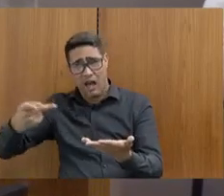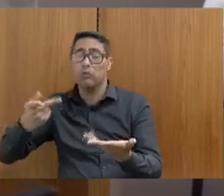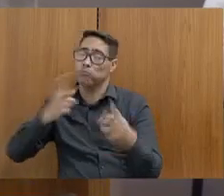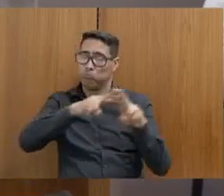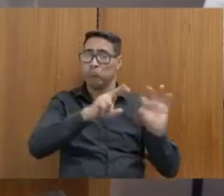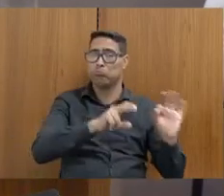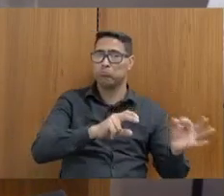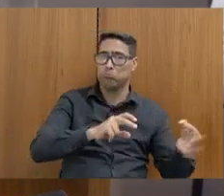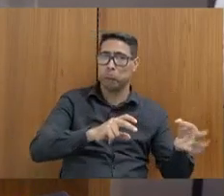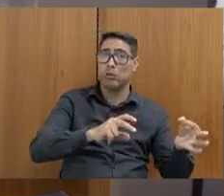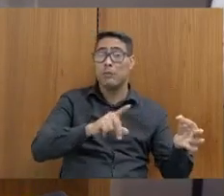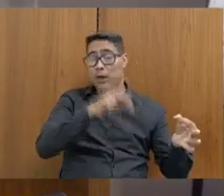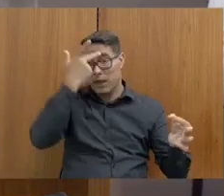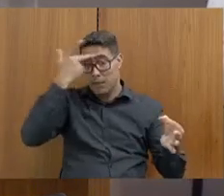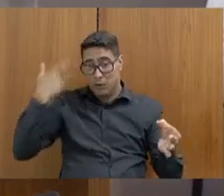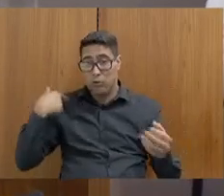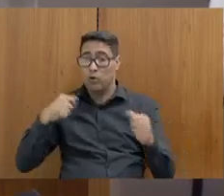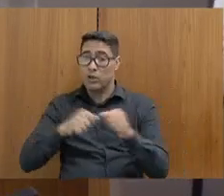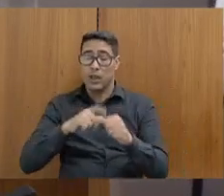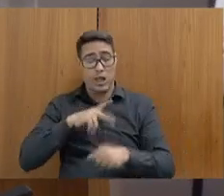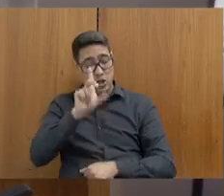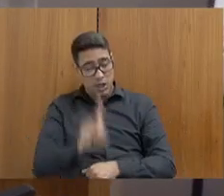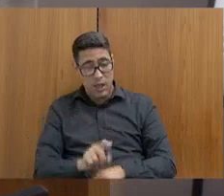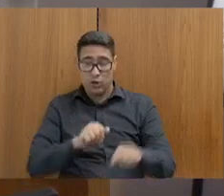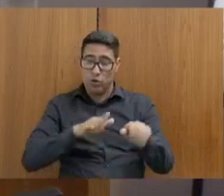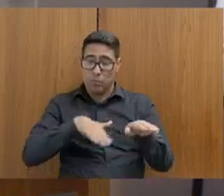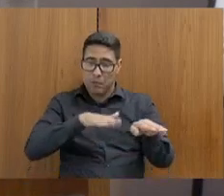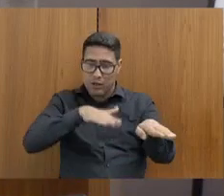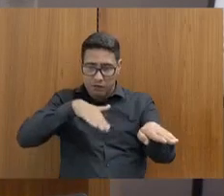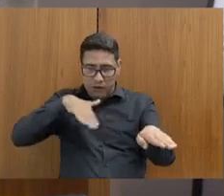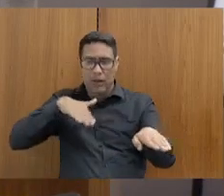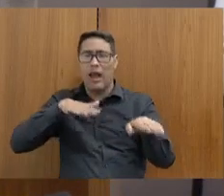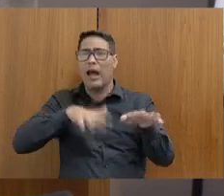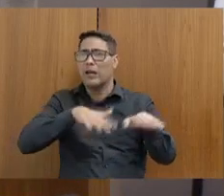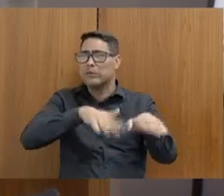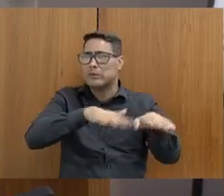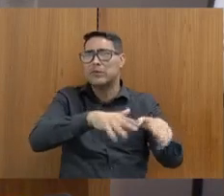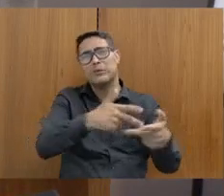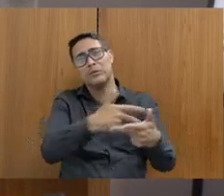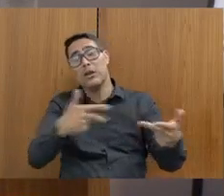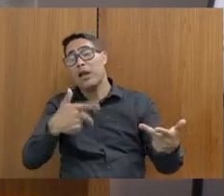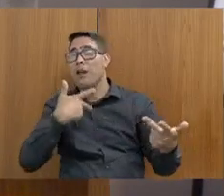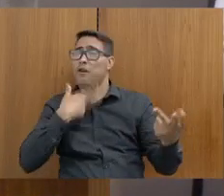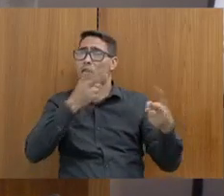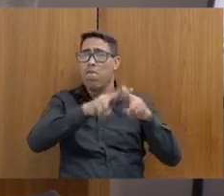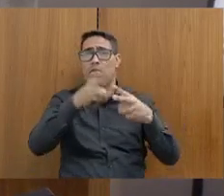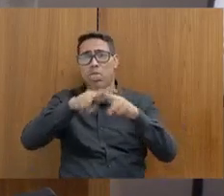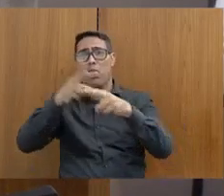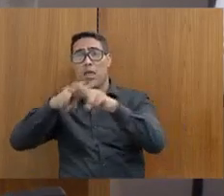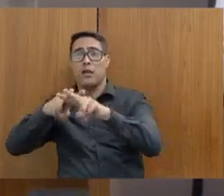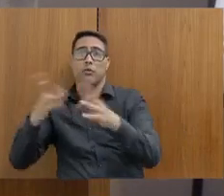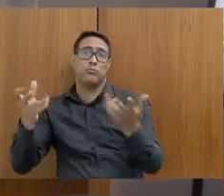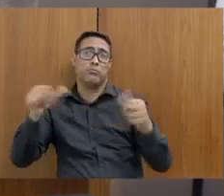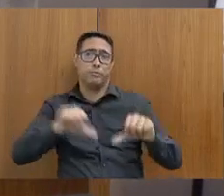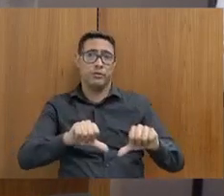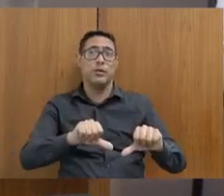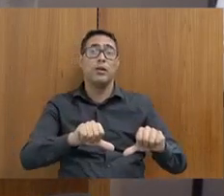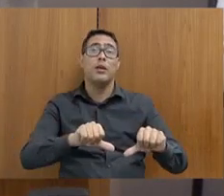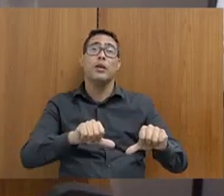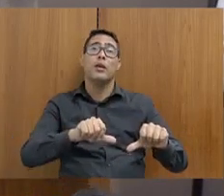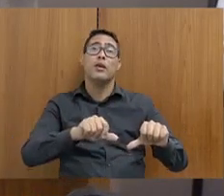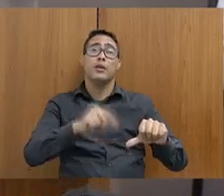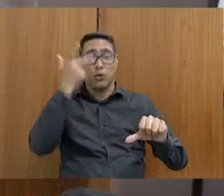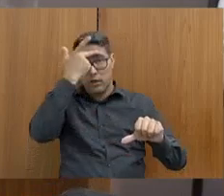infelizmente, foram presas, na minha opinião, de forma ilegal, abusiva e arbitrária. Então, os garantistas